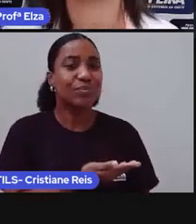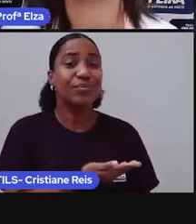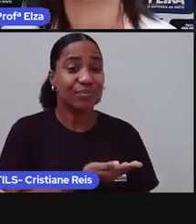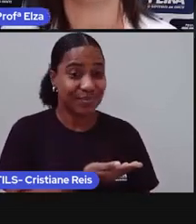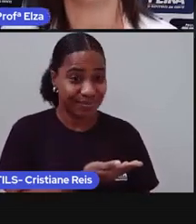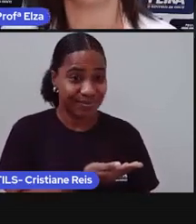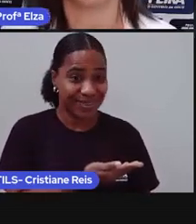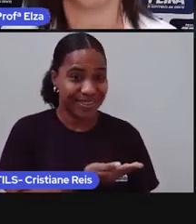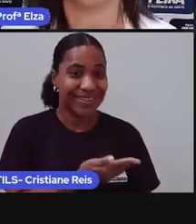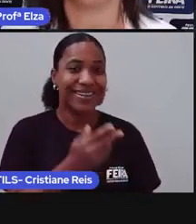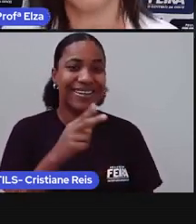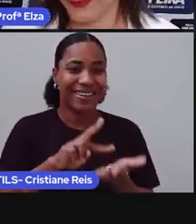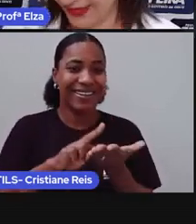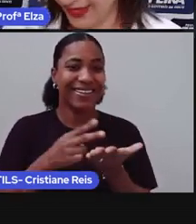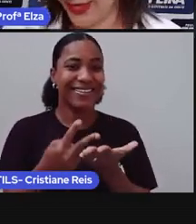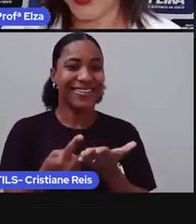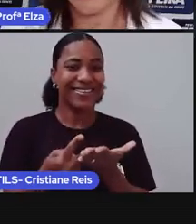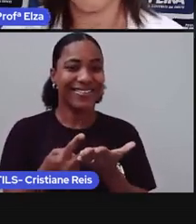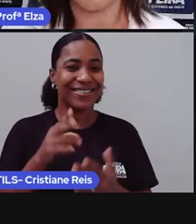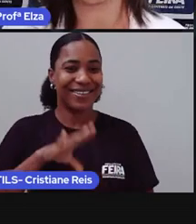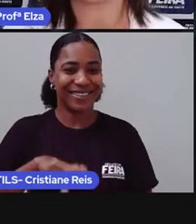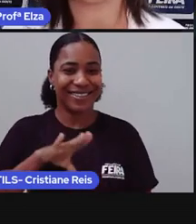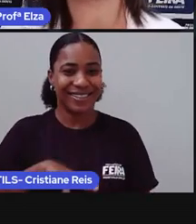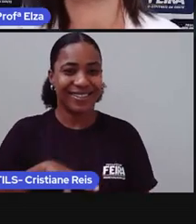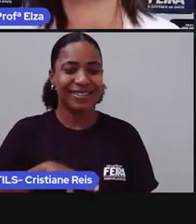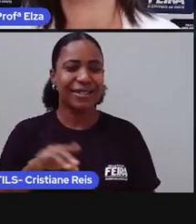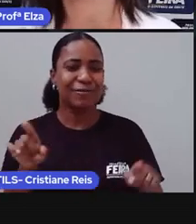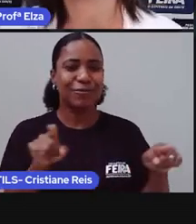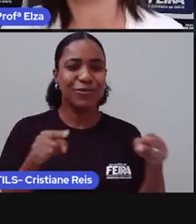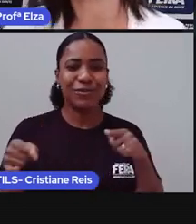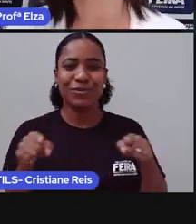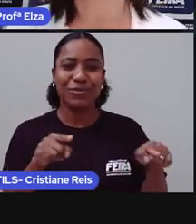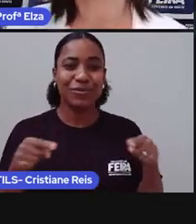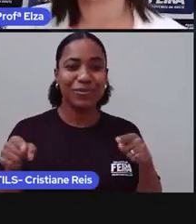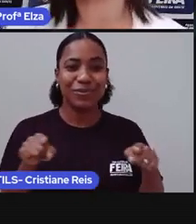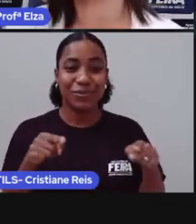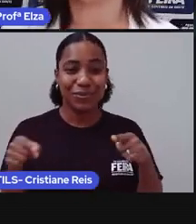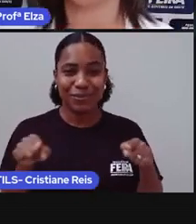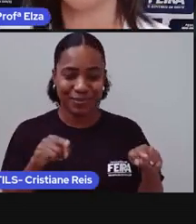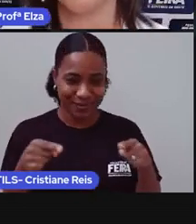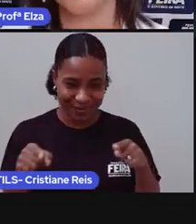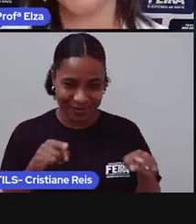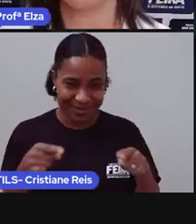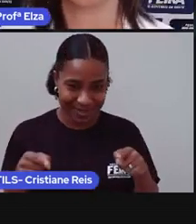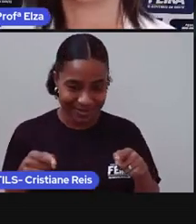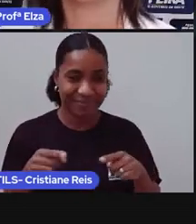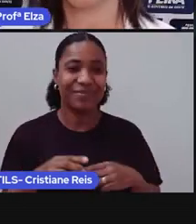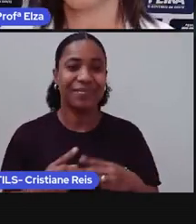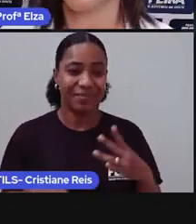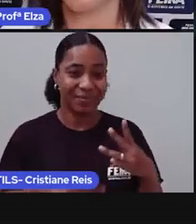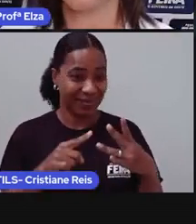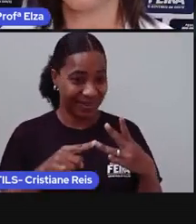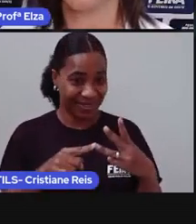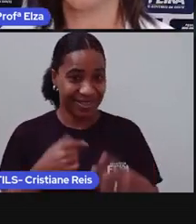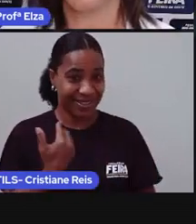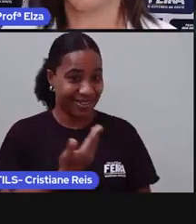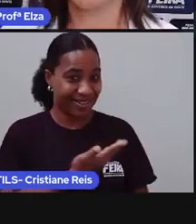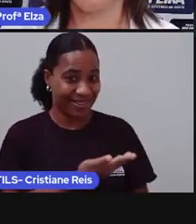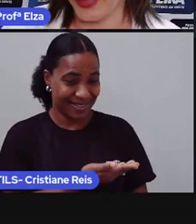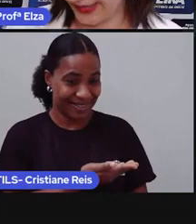música. E essa palavrinha que faz parte do tema de nossa aula de hoje, diversa,